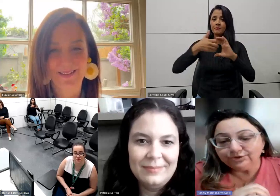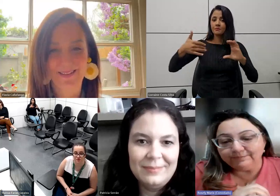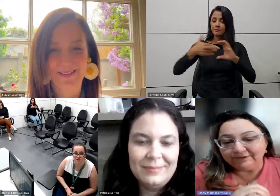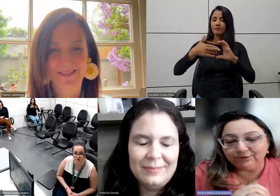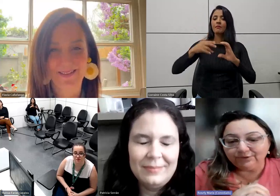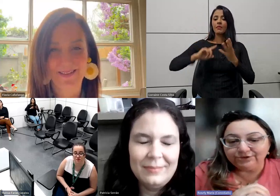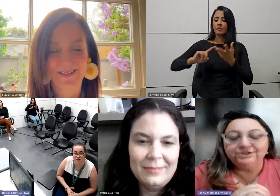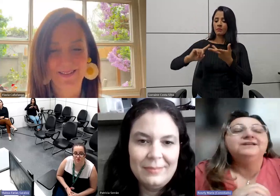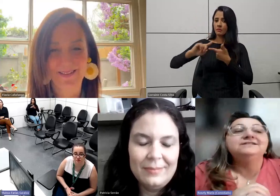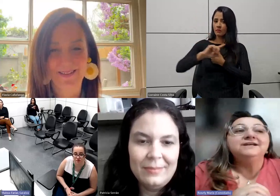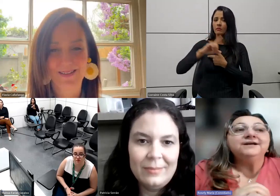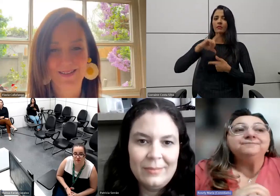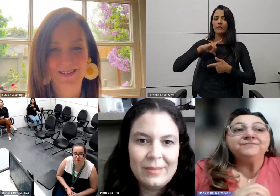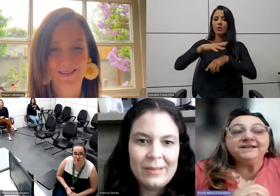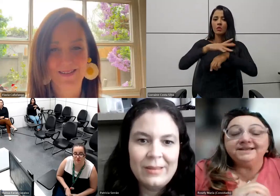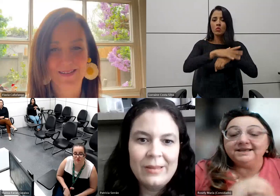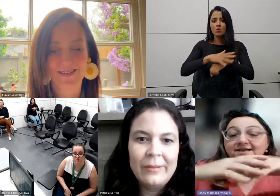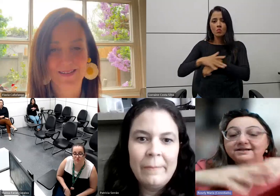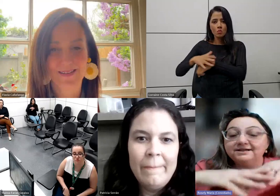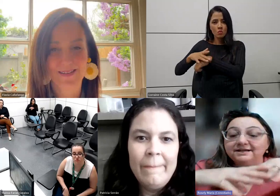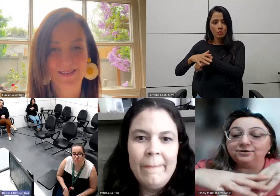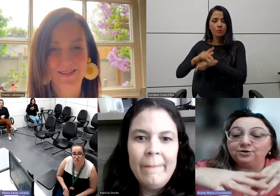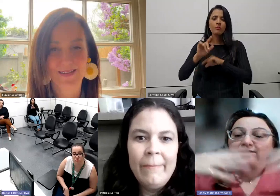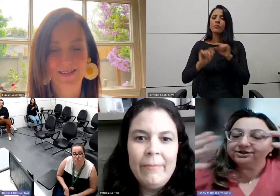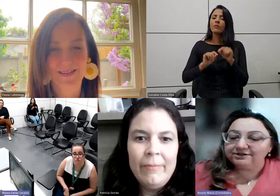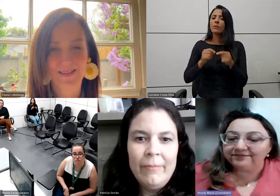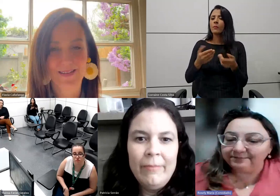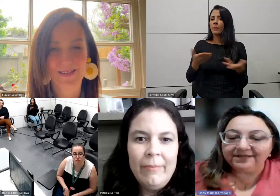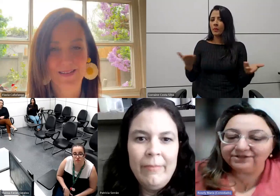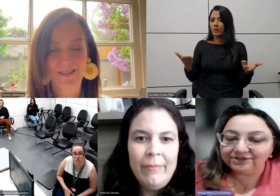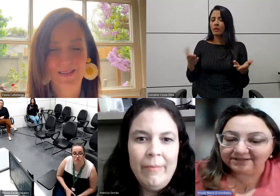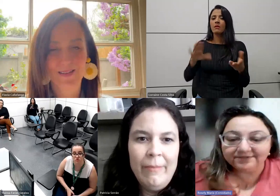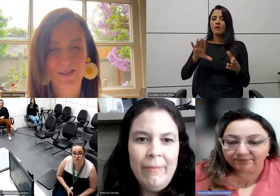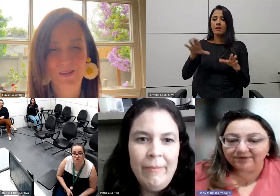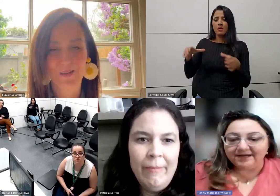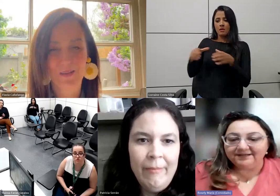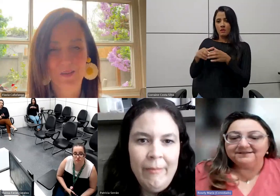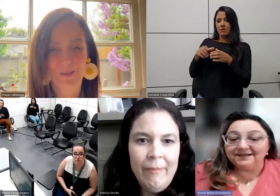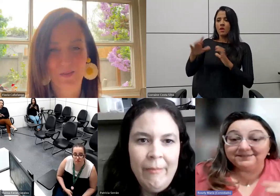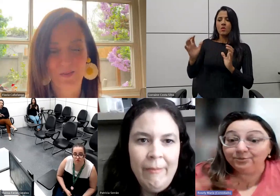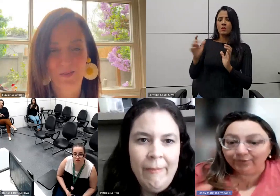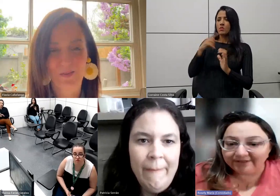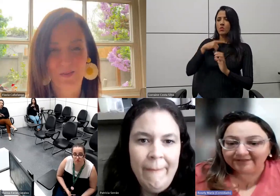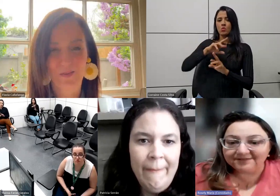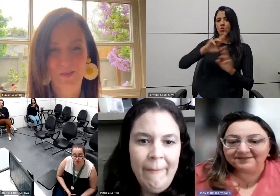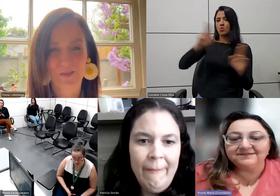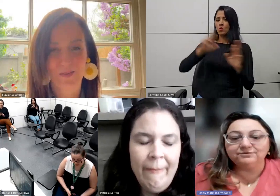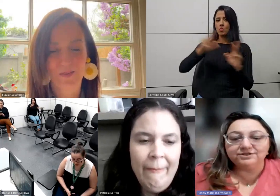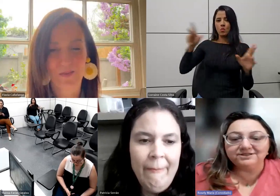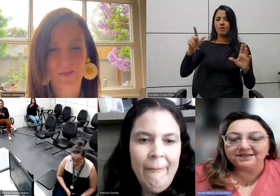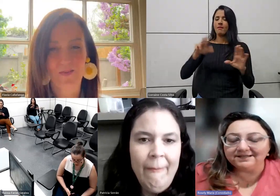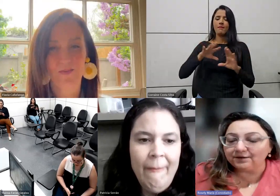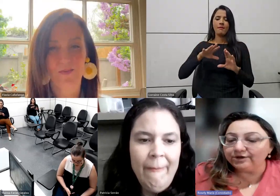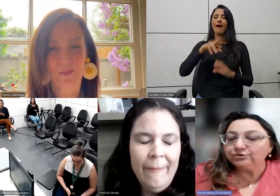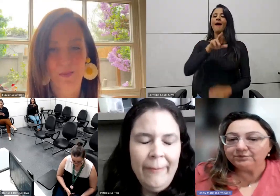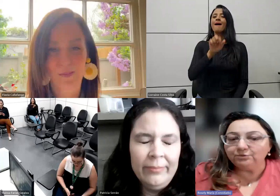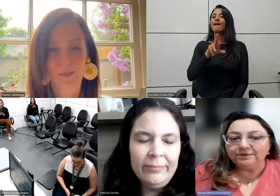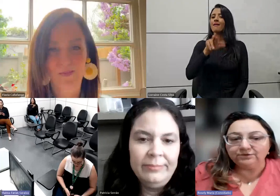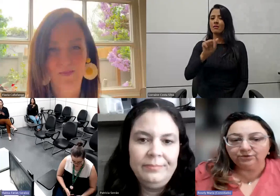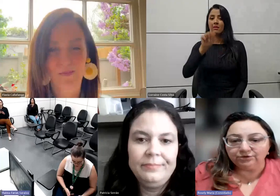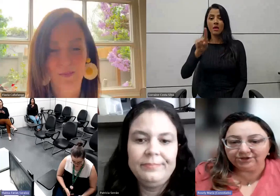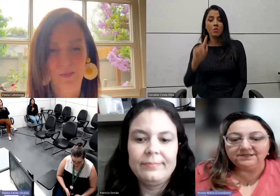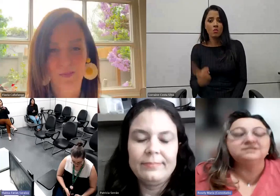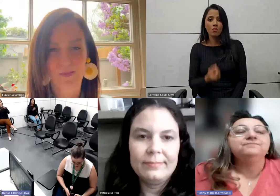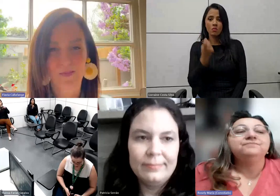conjunto de patologias que, coletivamente, não são raras, elas são muitas, né? São de 6 a